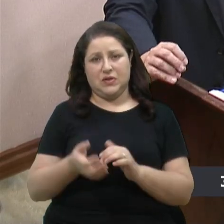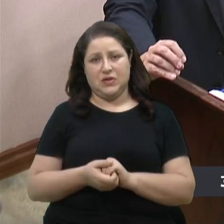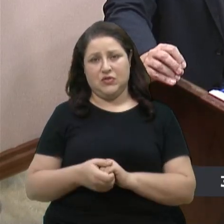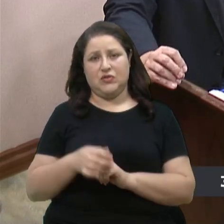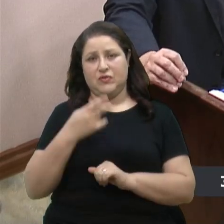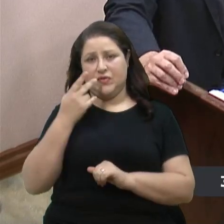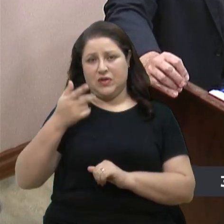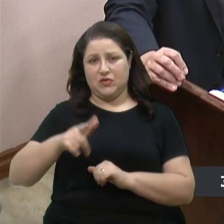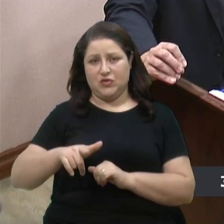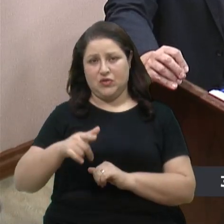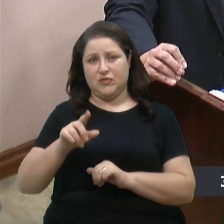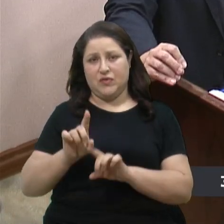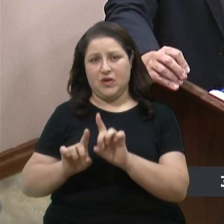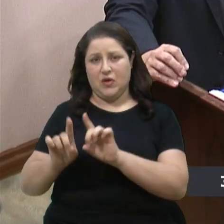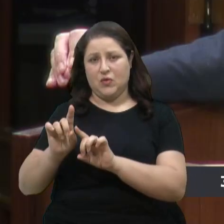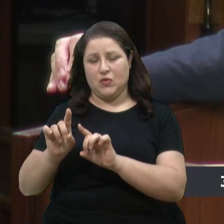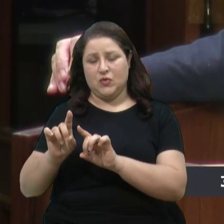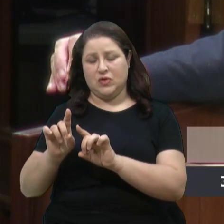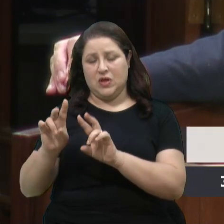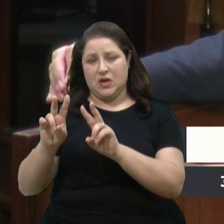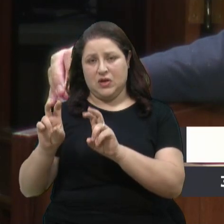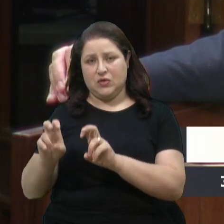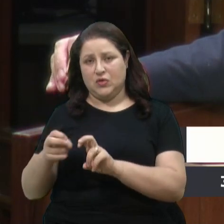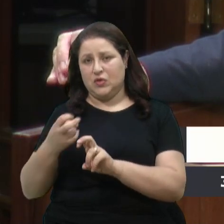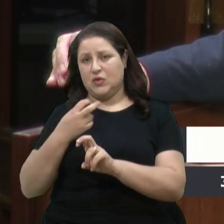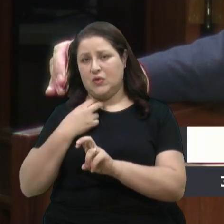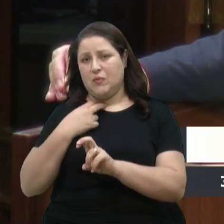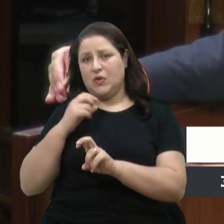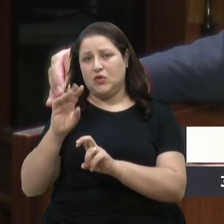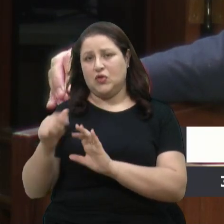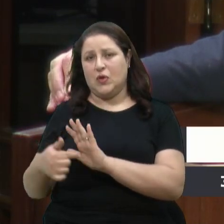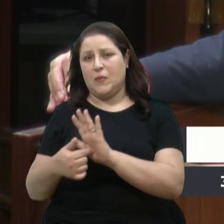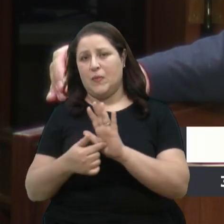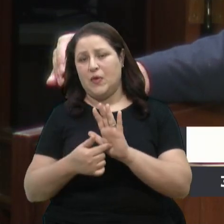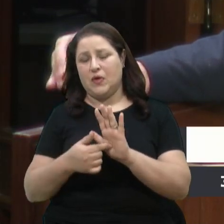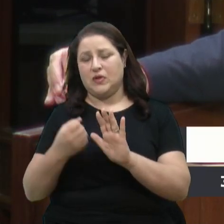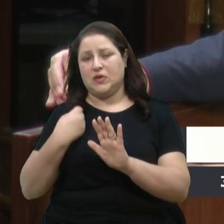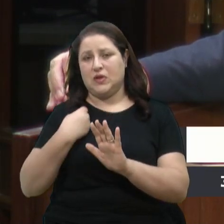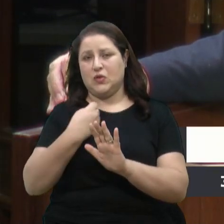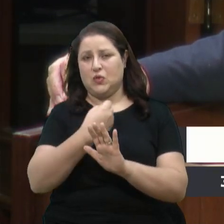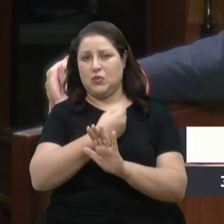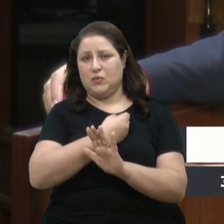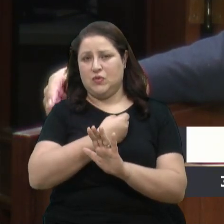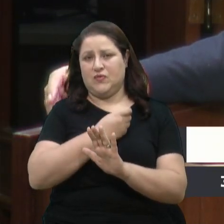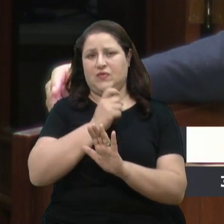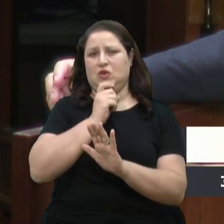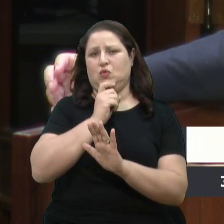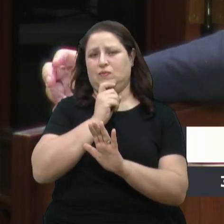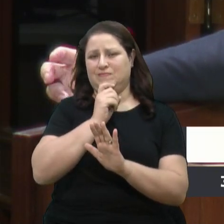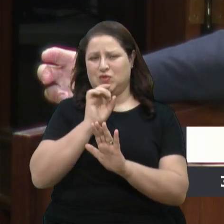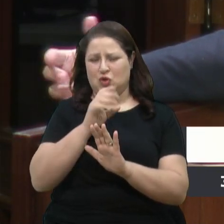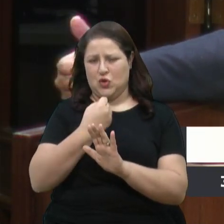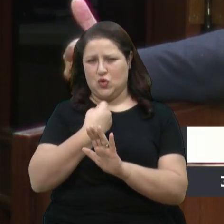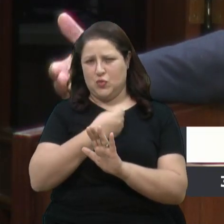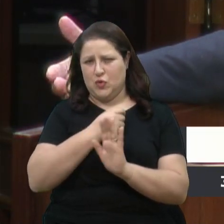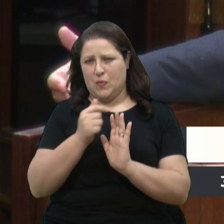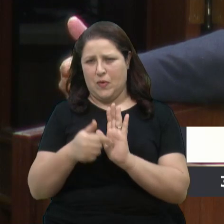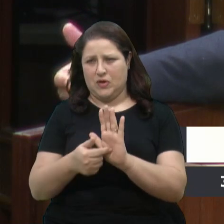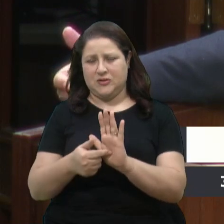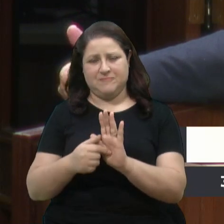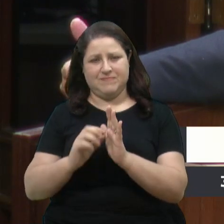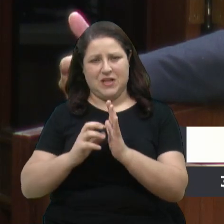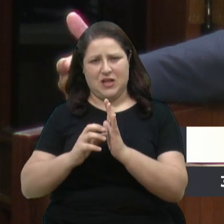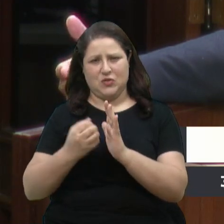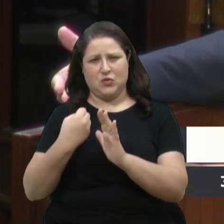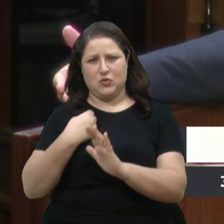a gente, em alguns assuntos, não pode ficar na letra fria dos números, só os números. A entidade,